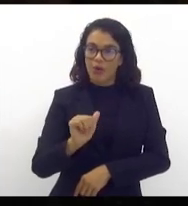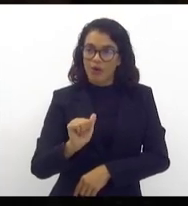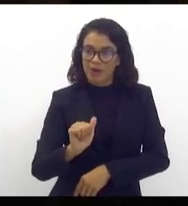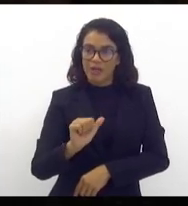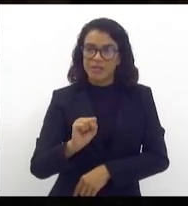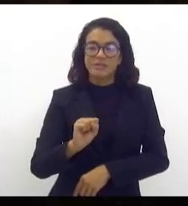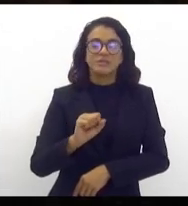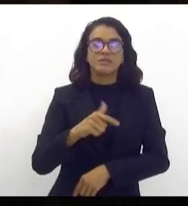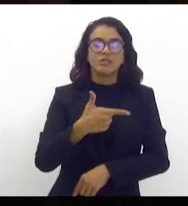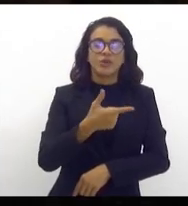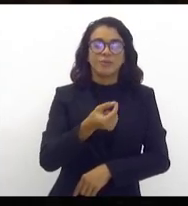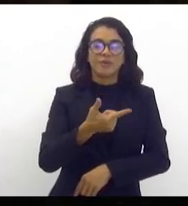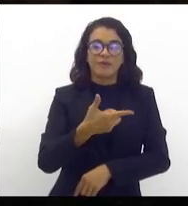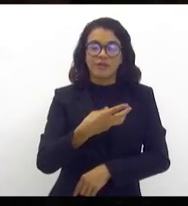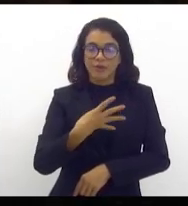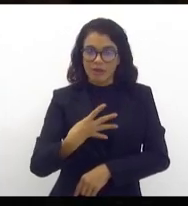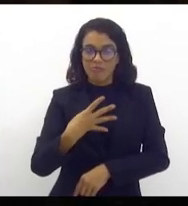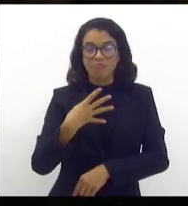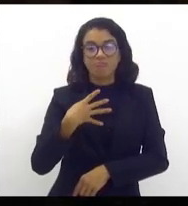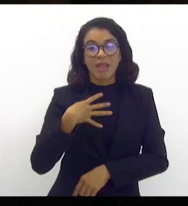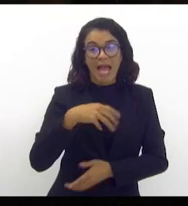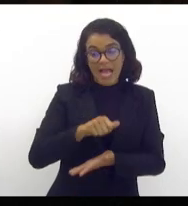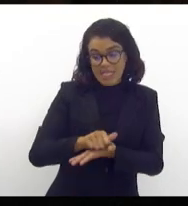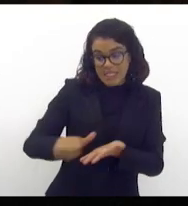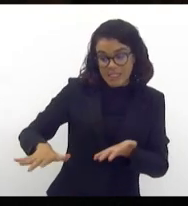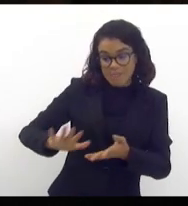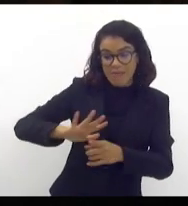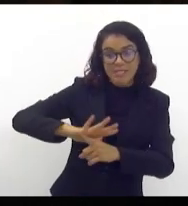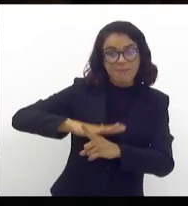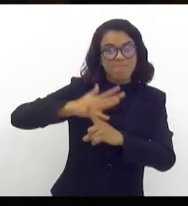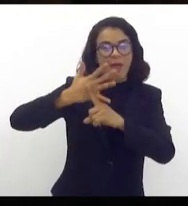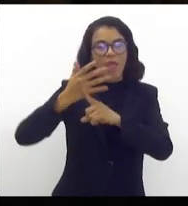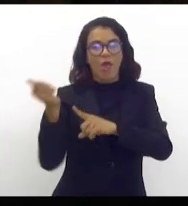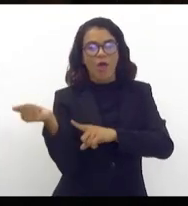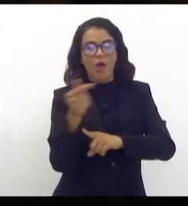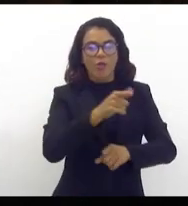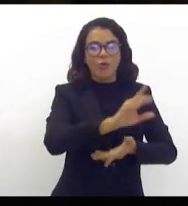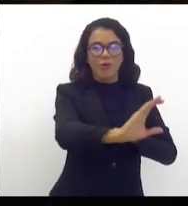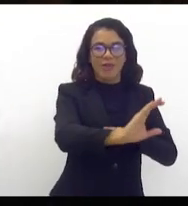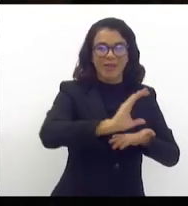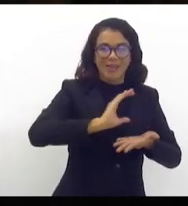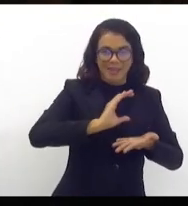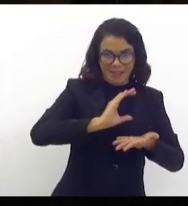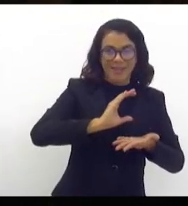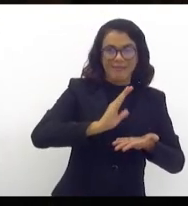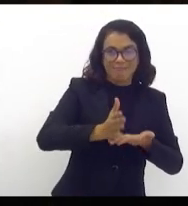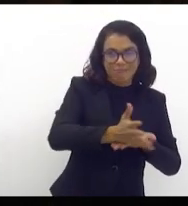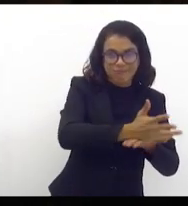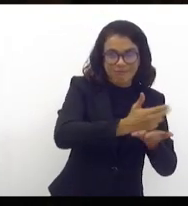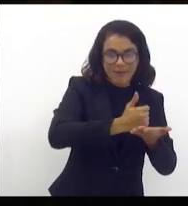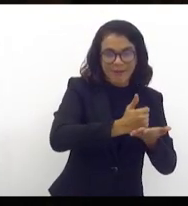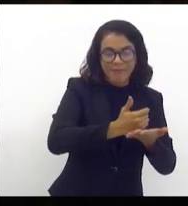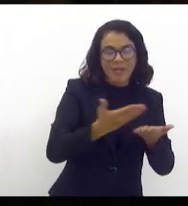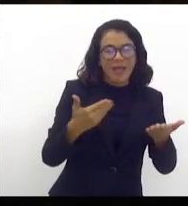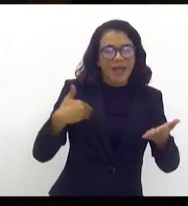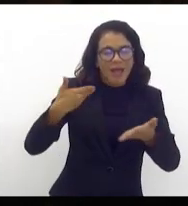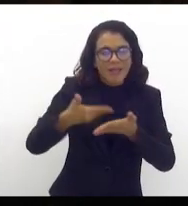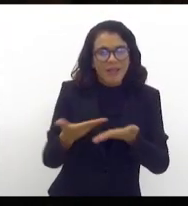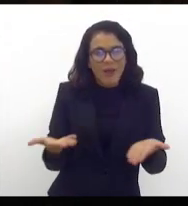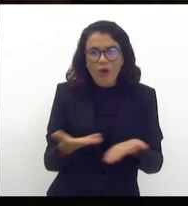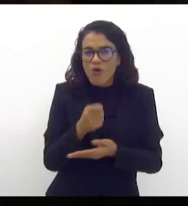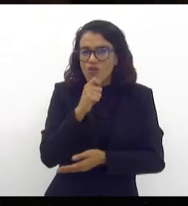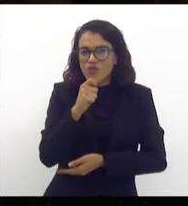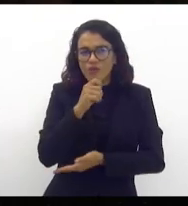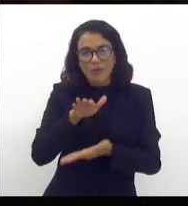isto é, a despesa seria maior que a receita, 3,6 bilhões, e até hoje não foi